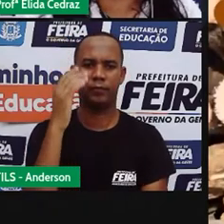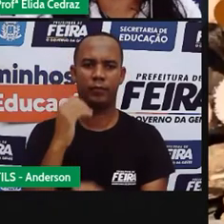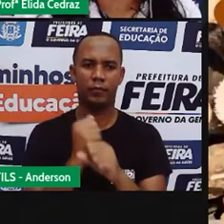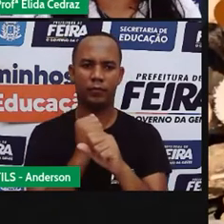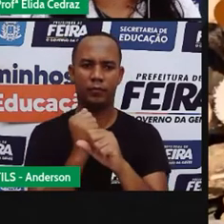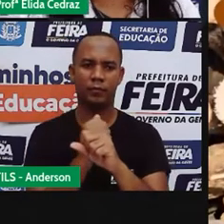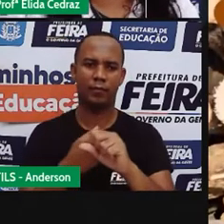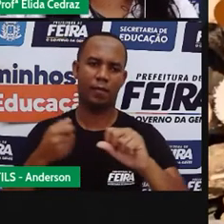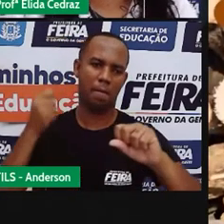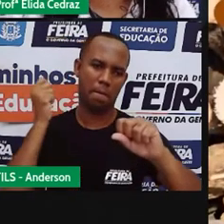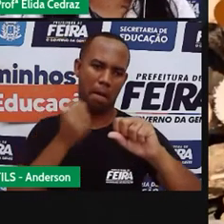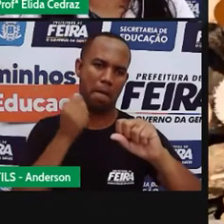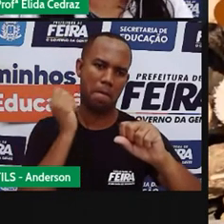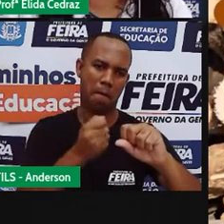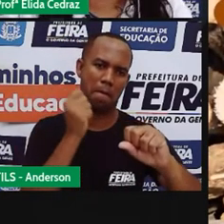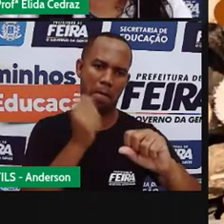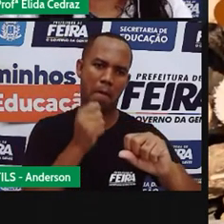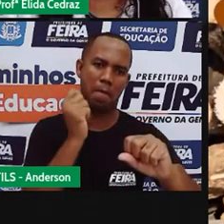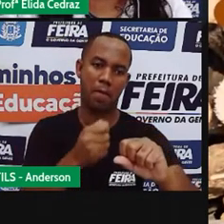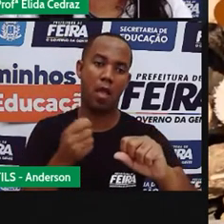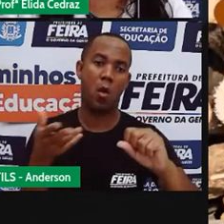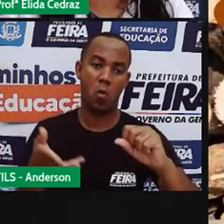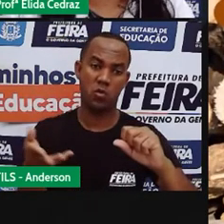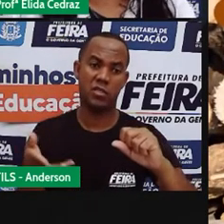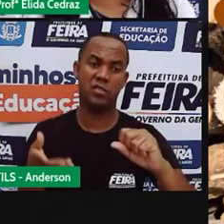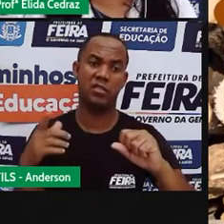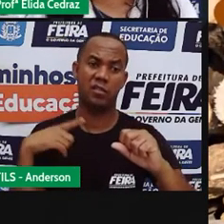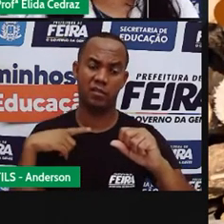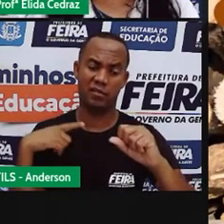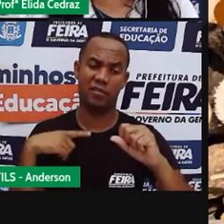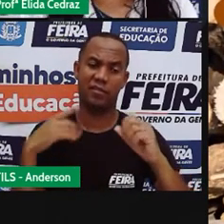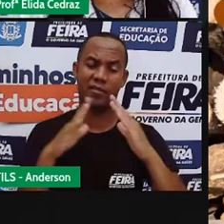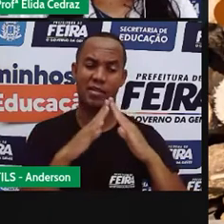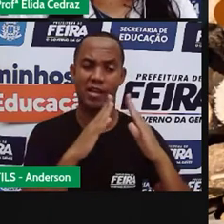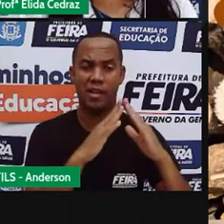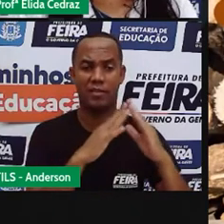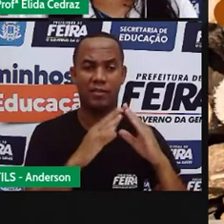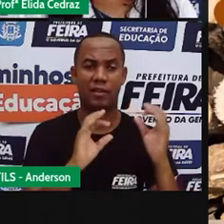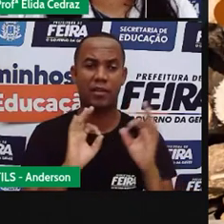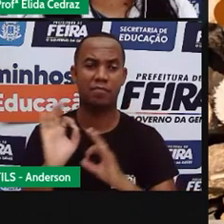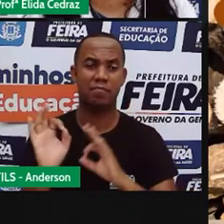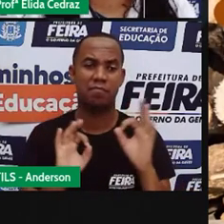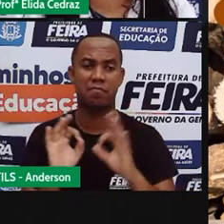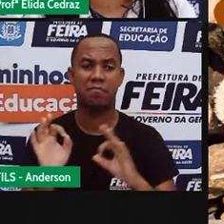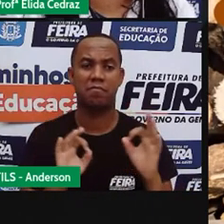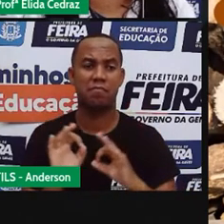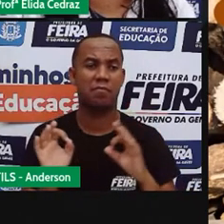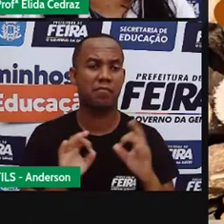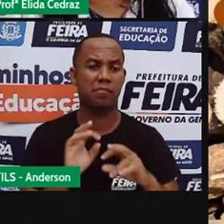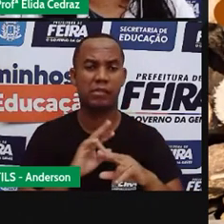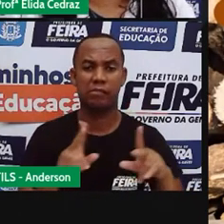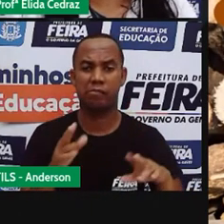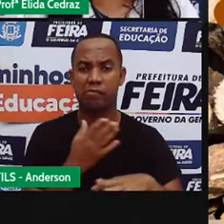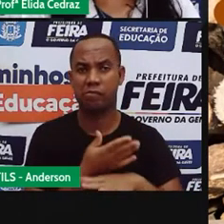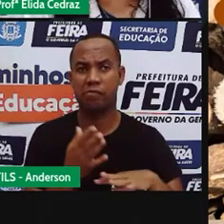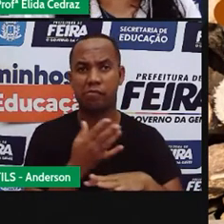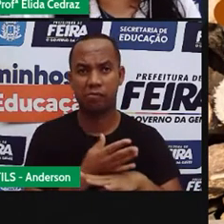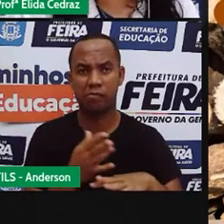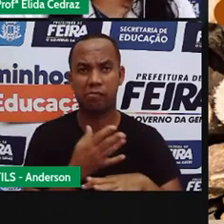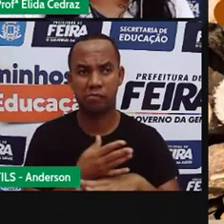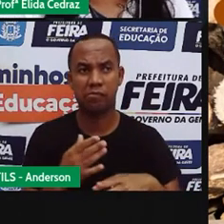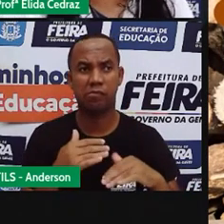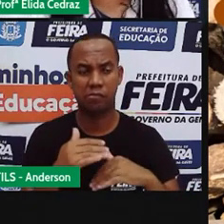modernas são de reforçamento e passam por muitas etapas de treinamento, de